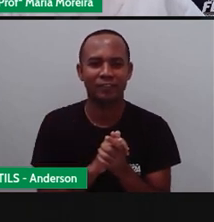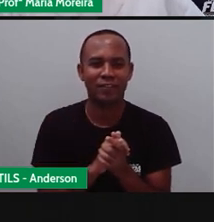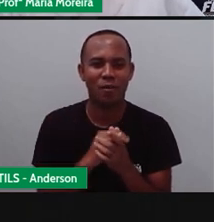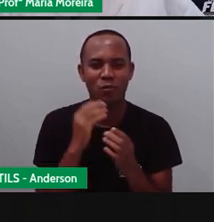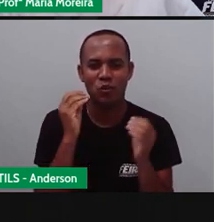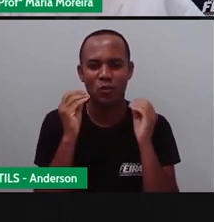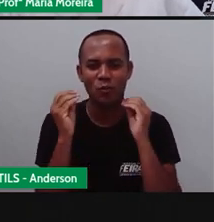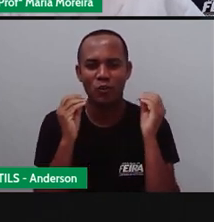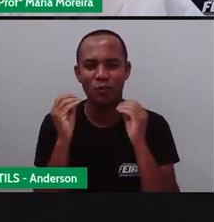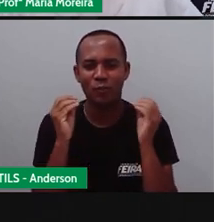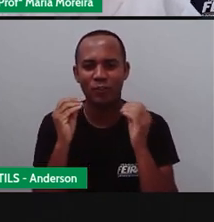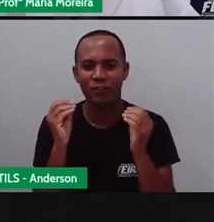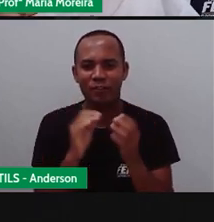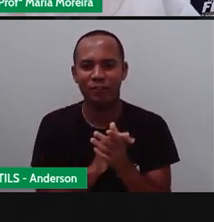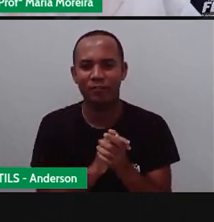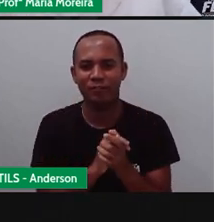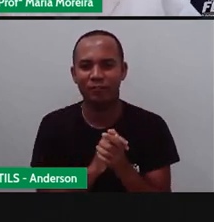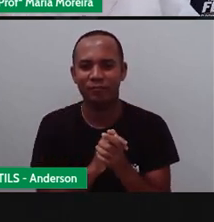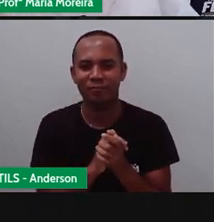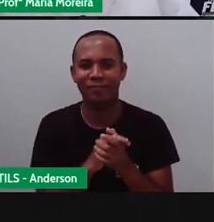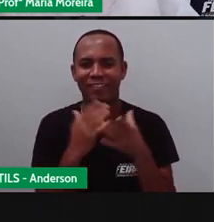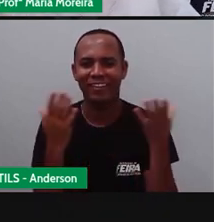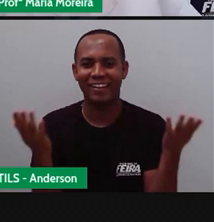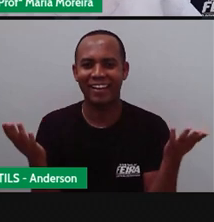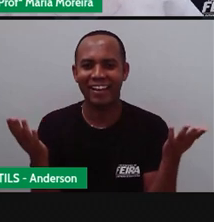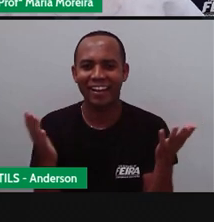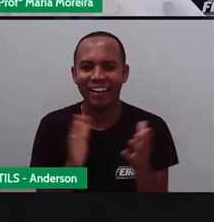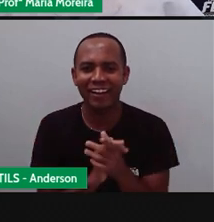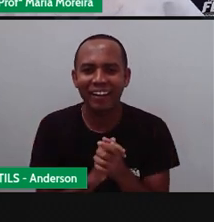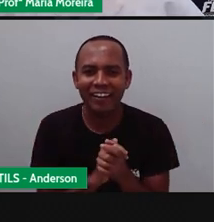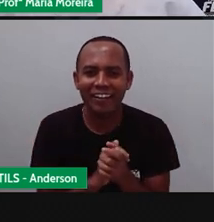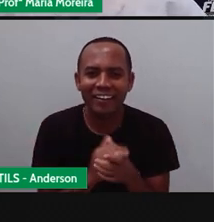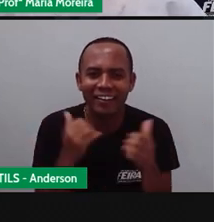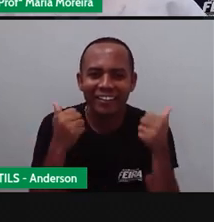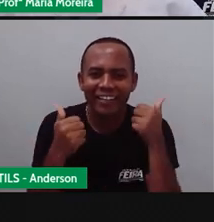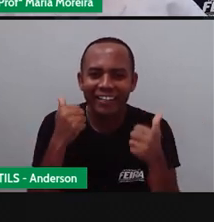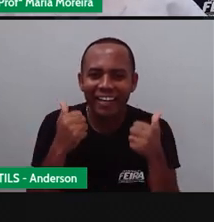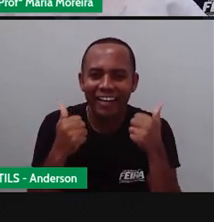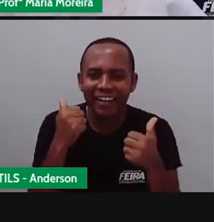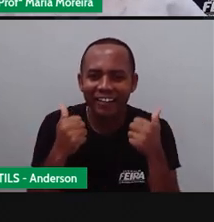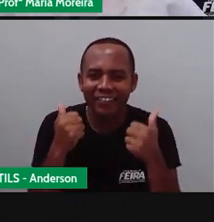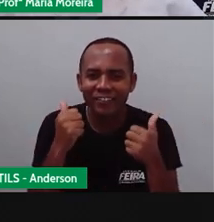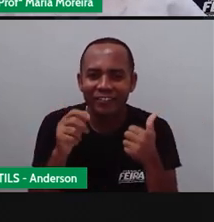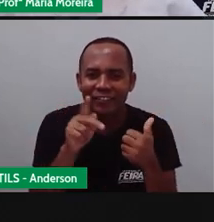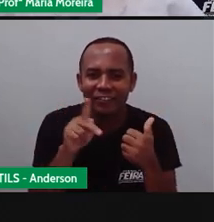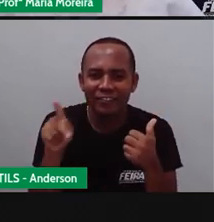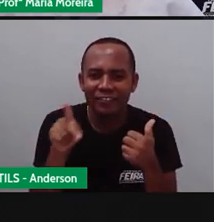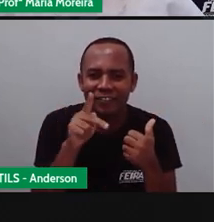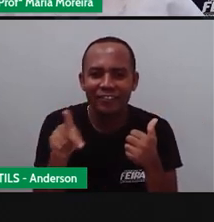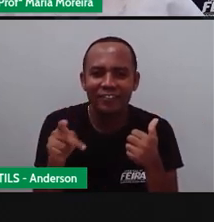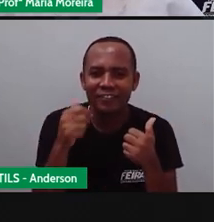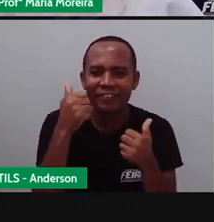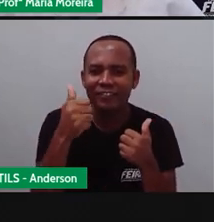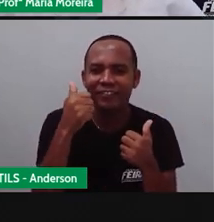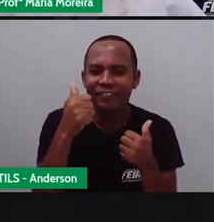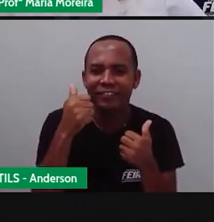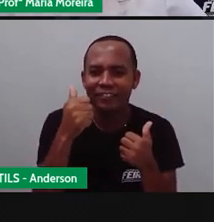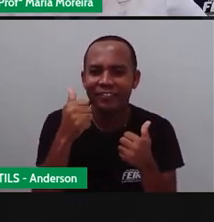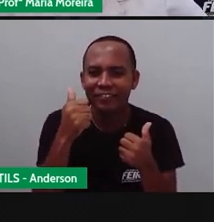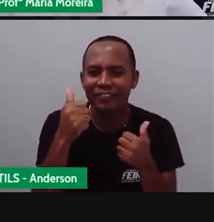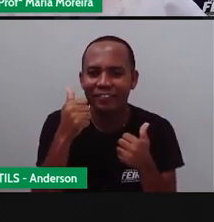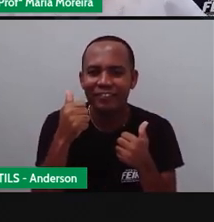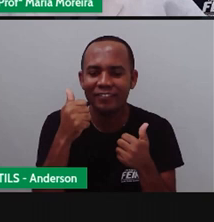dia. Aí, Anderson. Leandro mandou pra você. Bom dia, professora Maria e professor Anderson. Sou